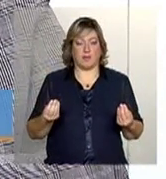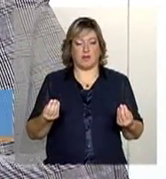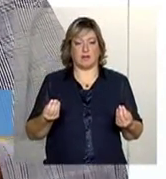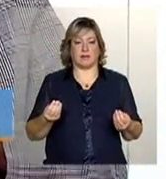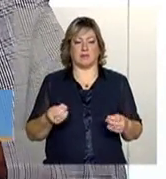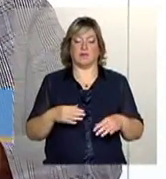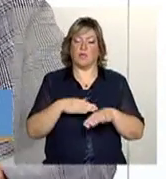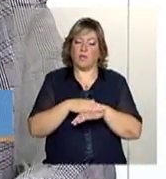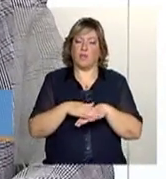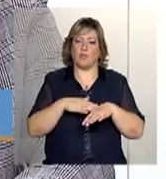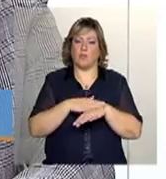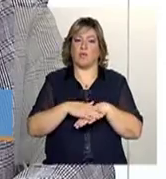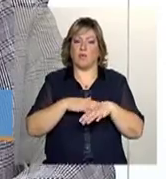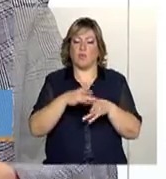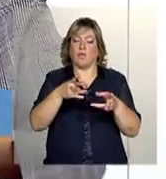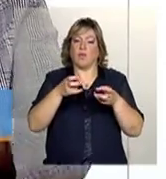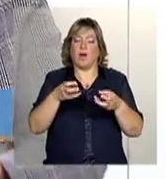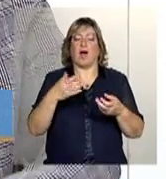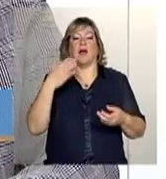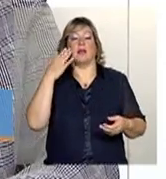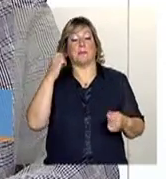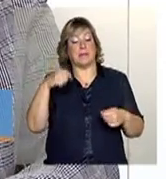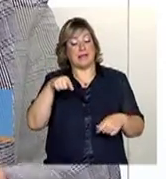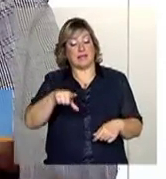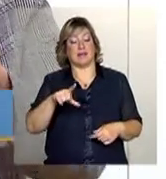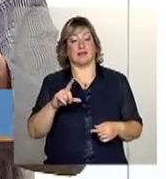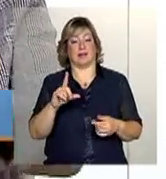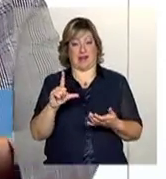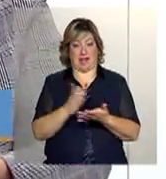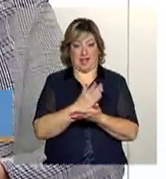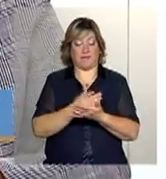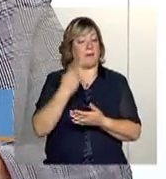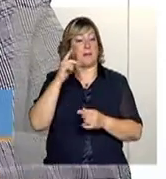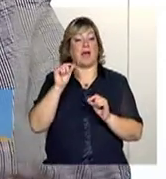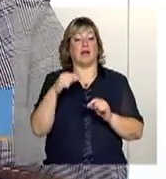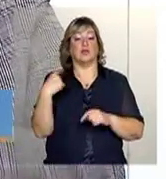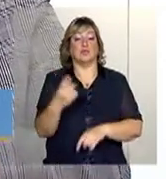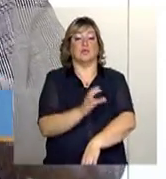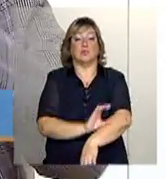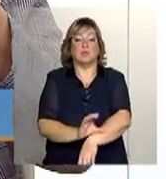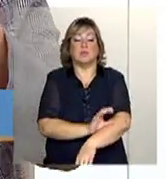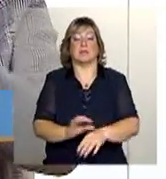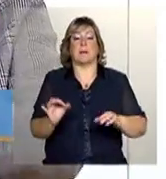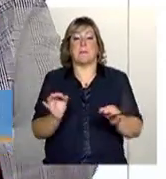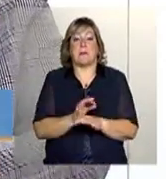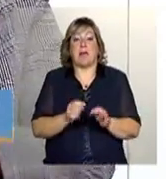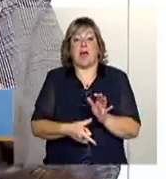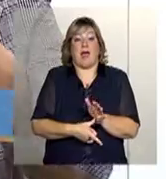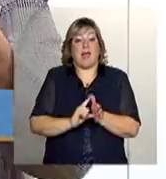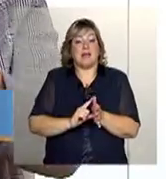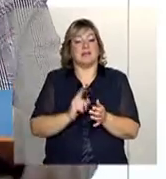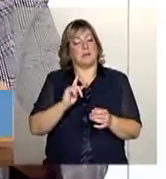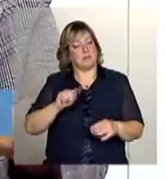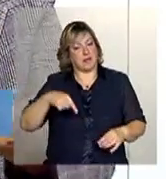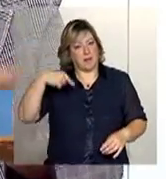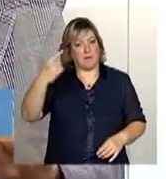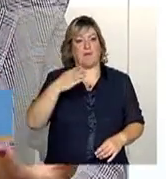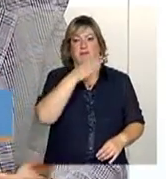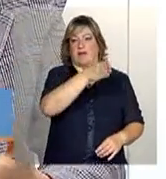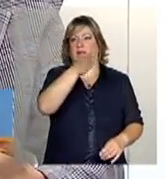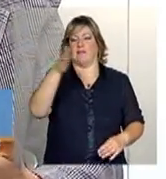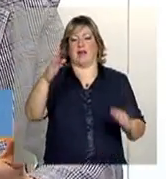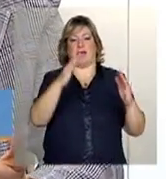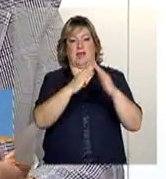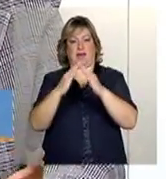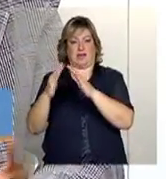conhecer, poder abordar melhor, poder chegar mais próximo, é a liderança que eu tenho que procurar? É. Como é que eu vou falar com ele? O eu vou explicar? Eu vou explicar